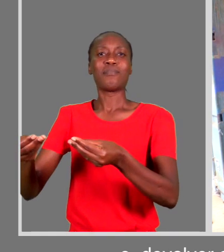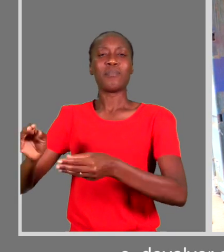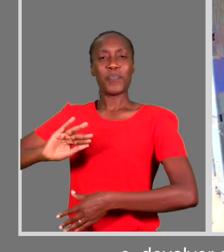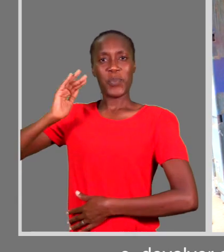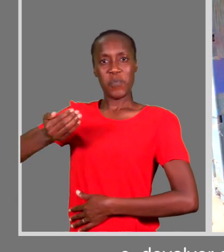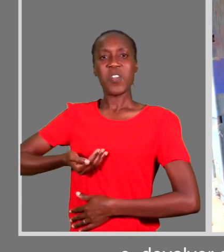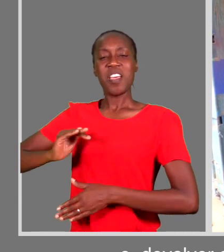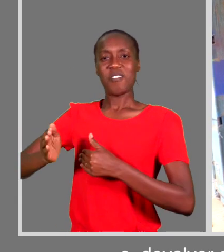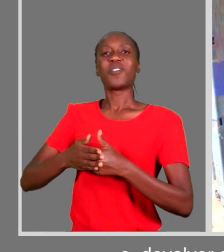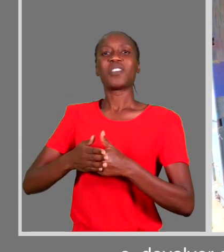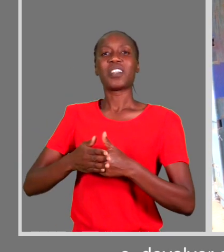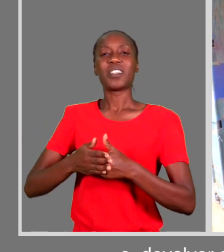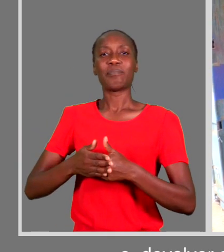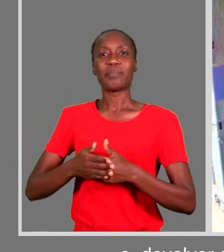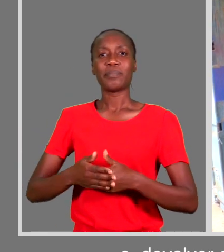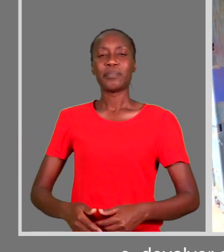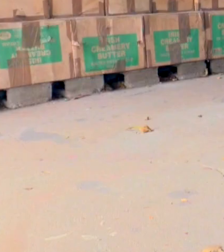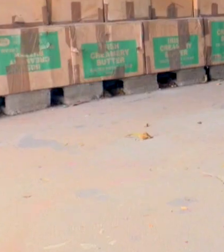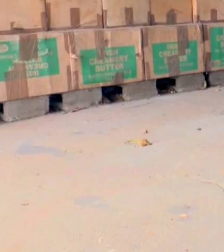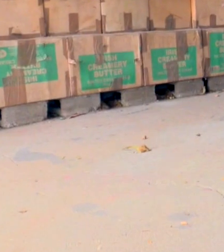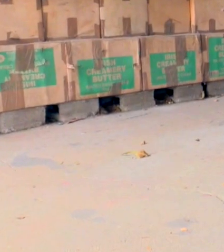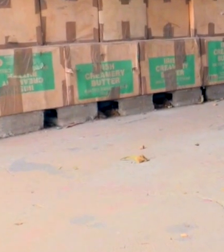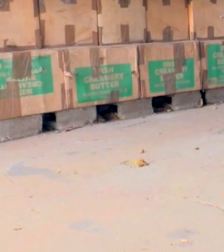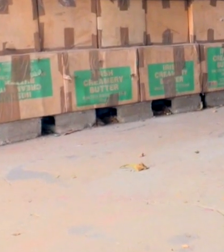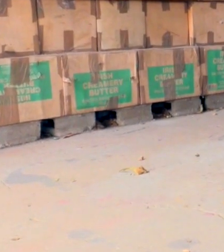de volta para a dona.